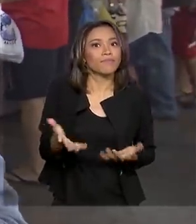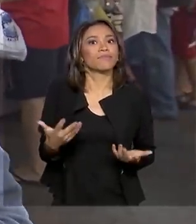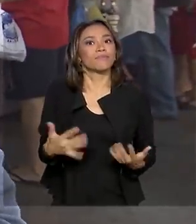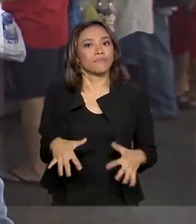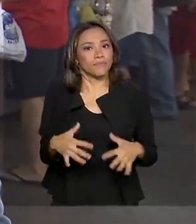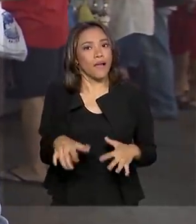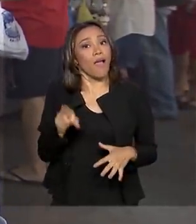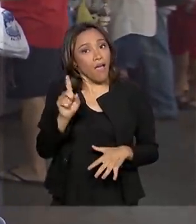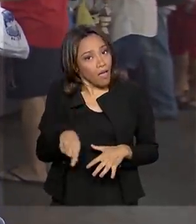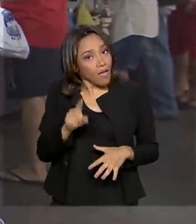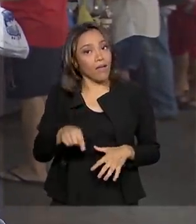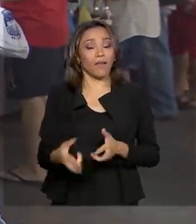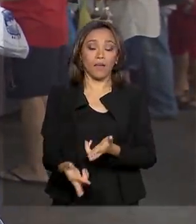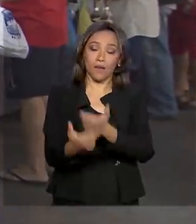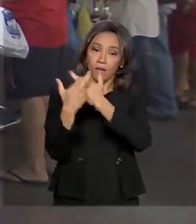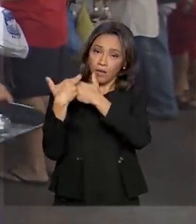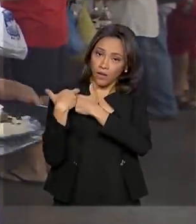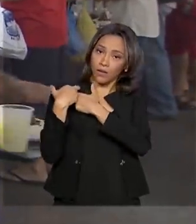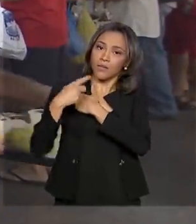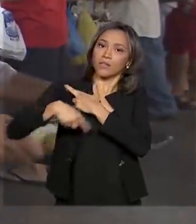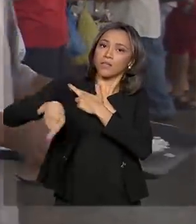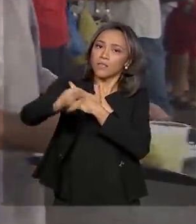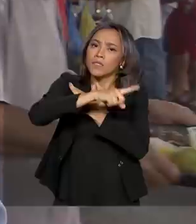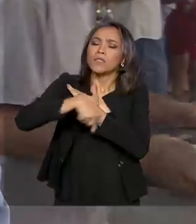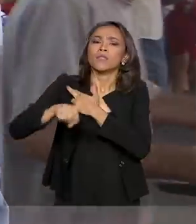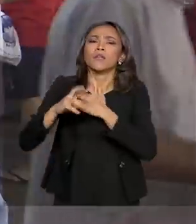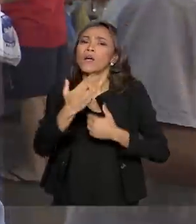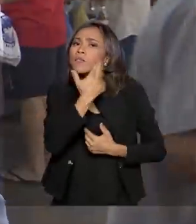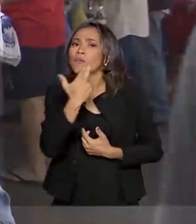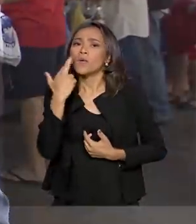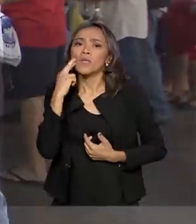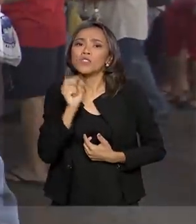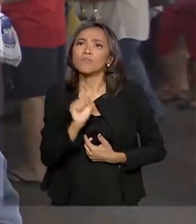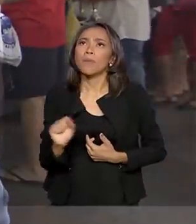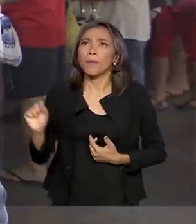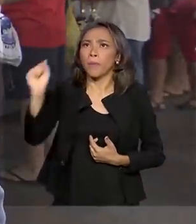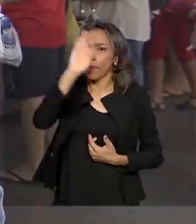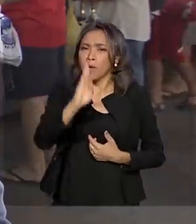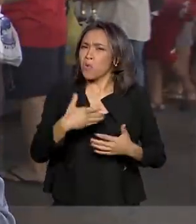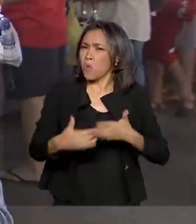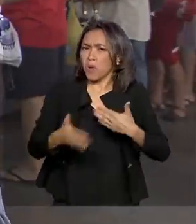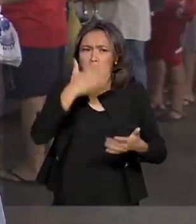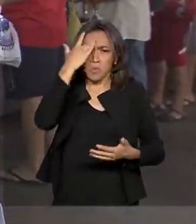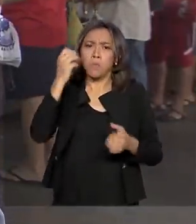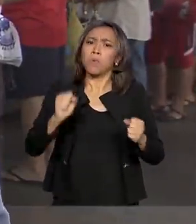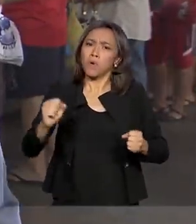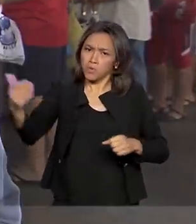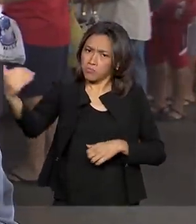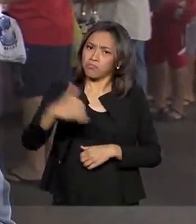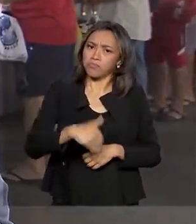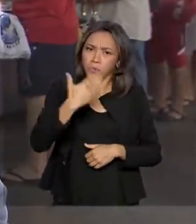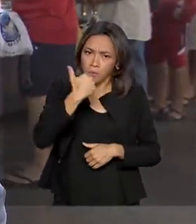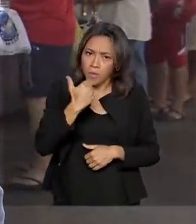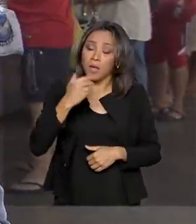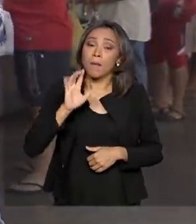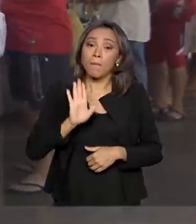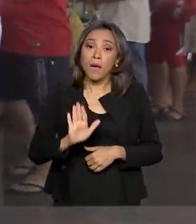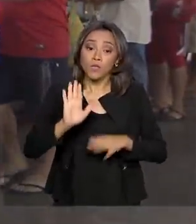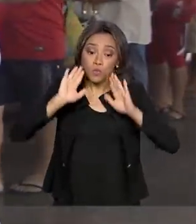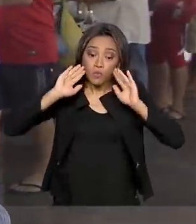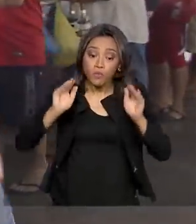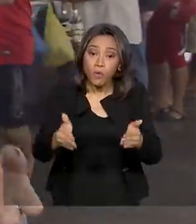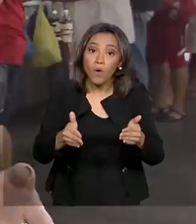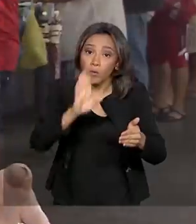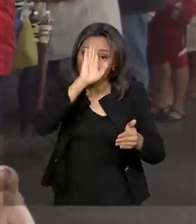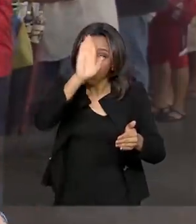Essa é a missão dos restaurantes populares. Qualquer cidadão pode comer aqui, mas a prioridade do programa é a